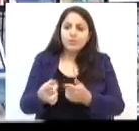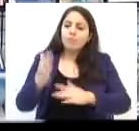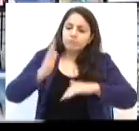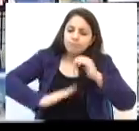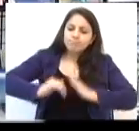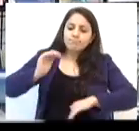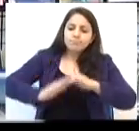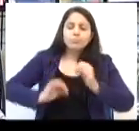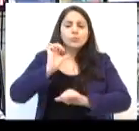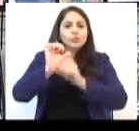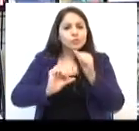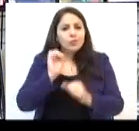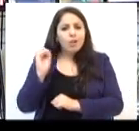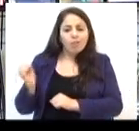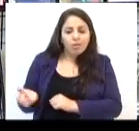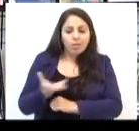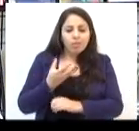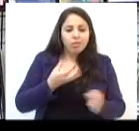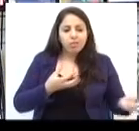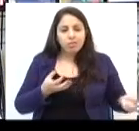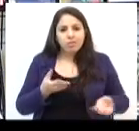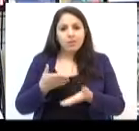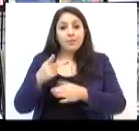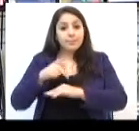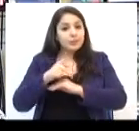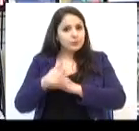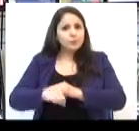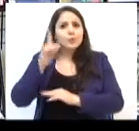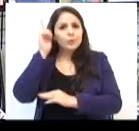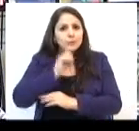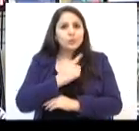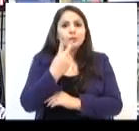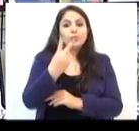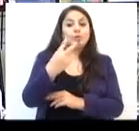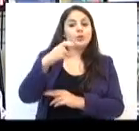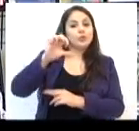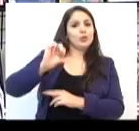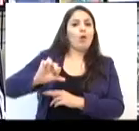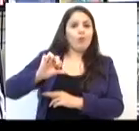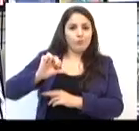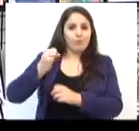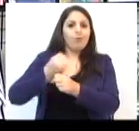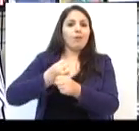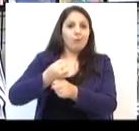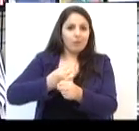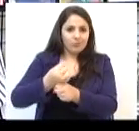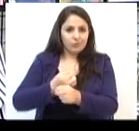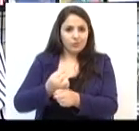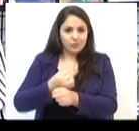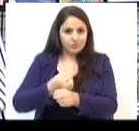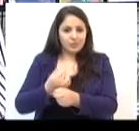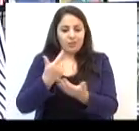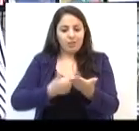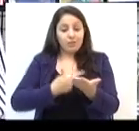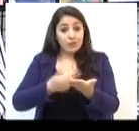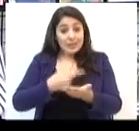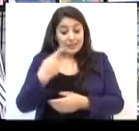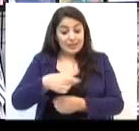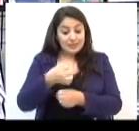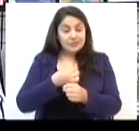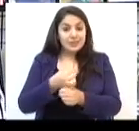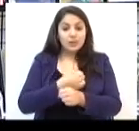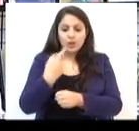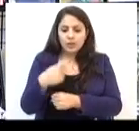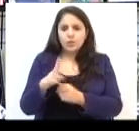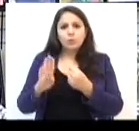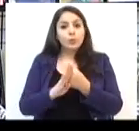-la, modificá-la, atualizá-la. O Passo Fundo vem conseguindo isso por 29 edições. Esse ano aqui no